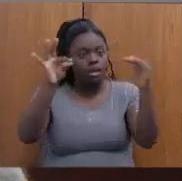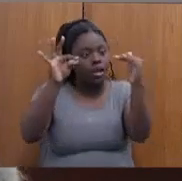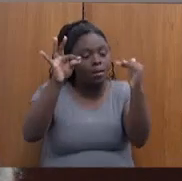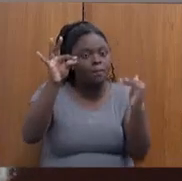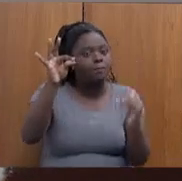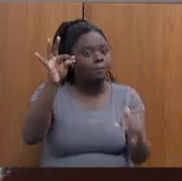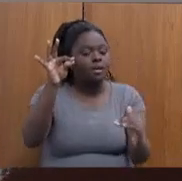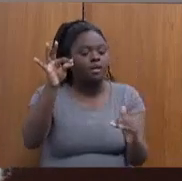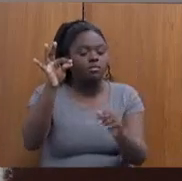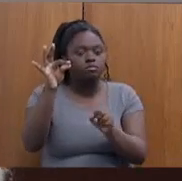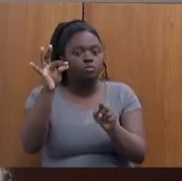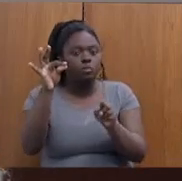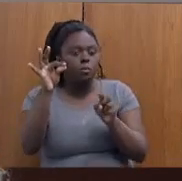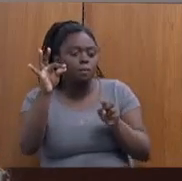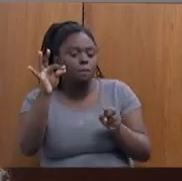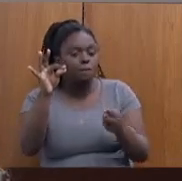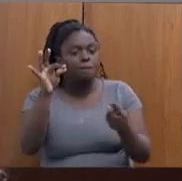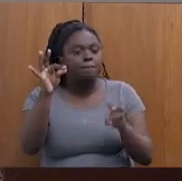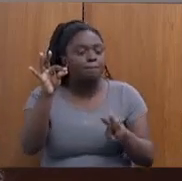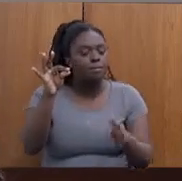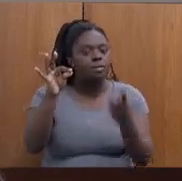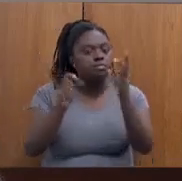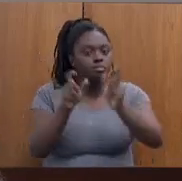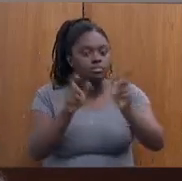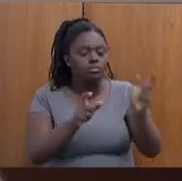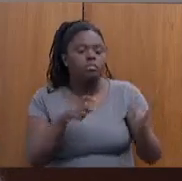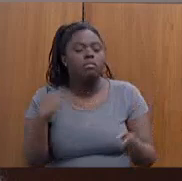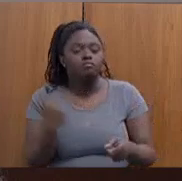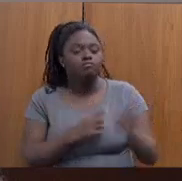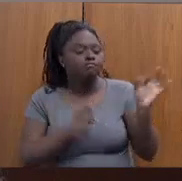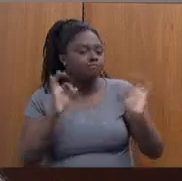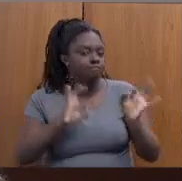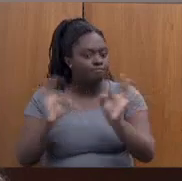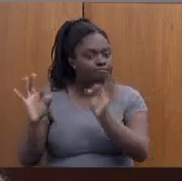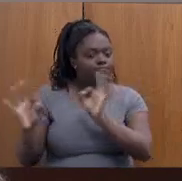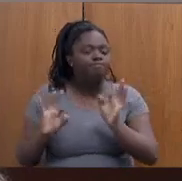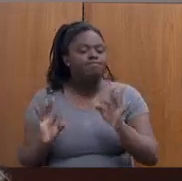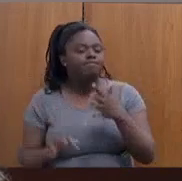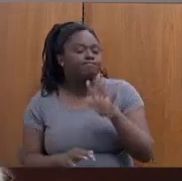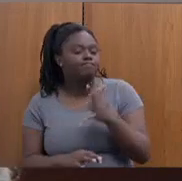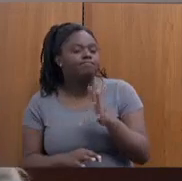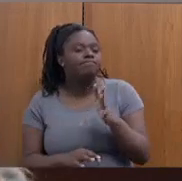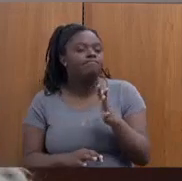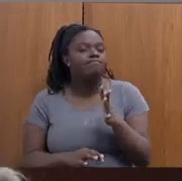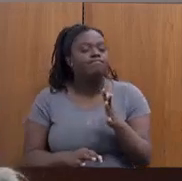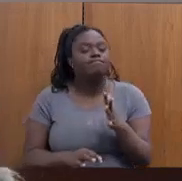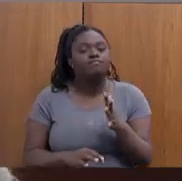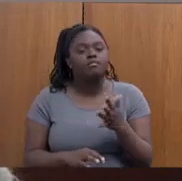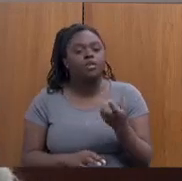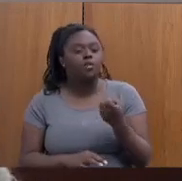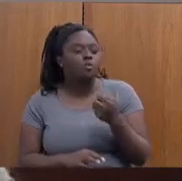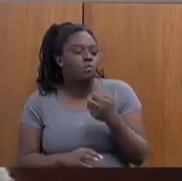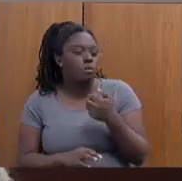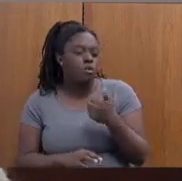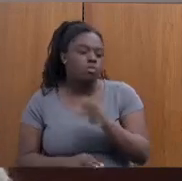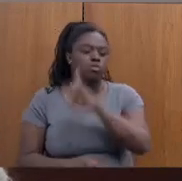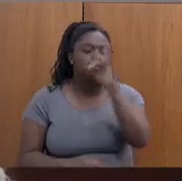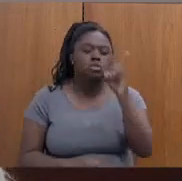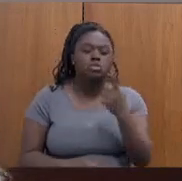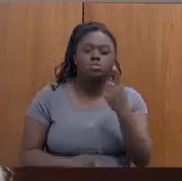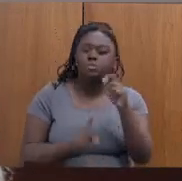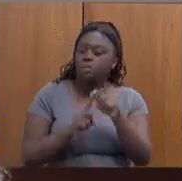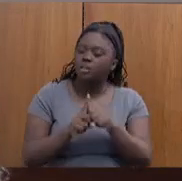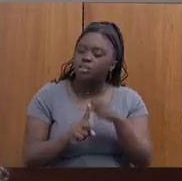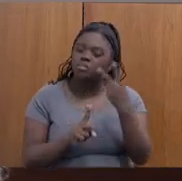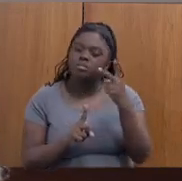e aí nós estamos se elaborando e daqui a poucos, daqui a poucos dias, não, daqui a um mês, um mês,